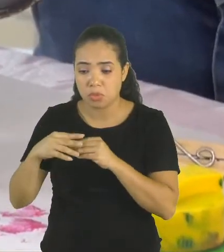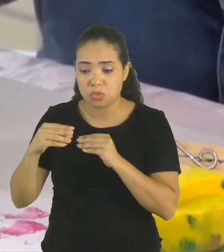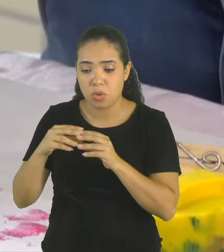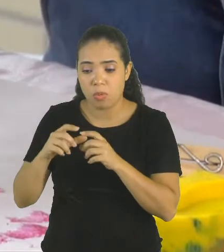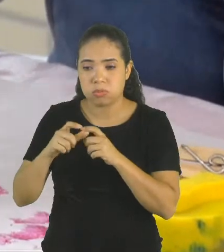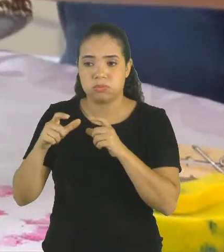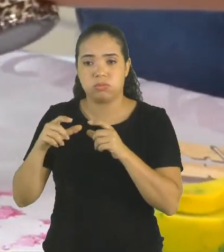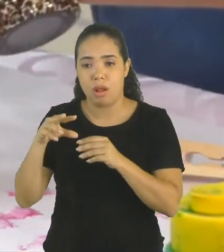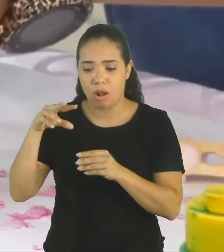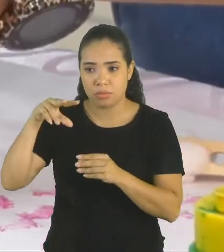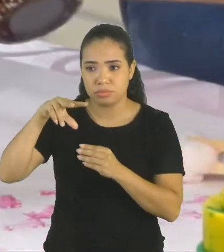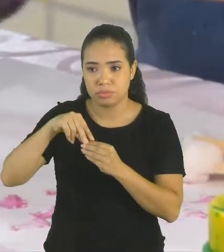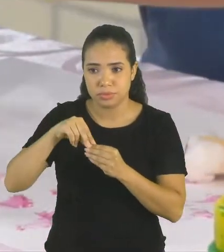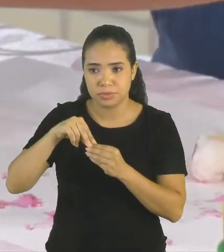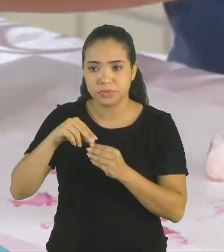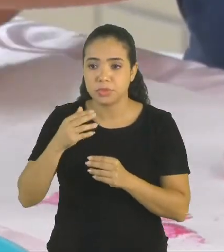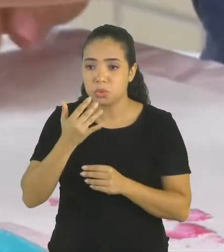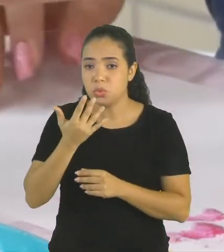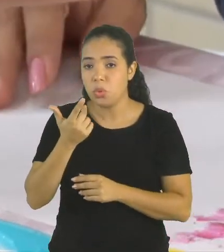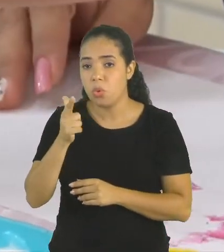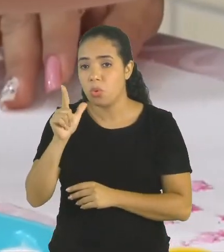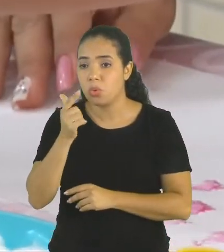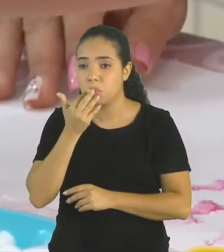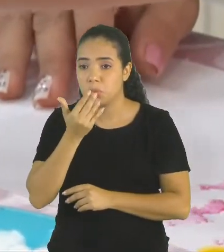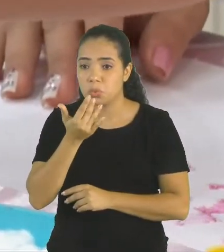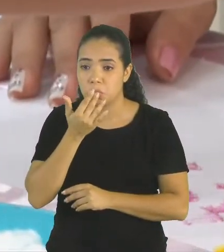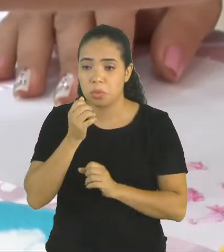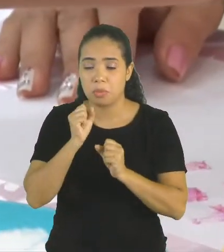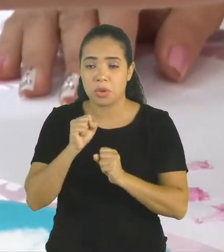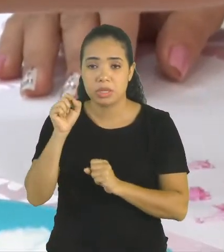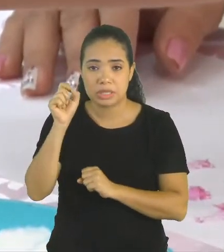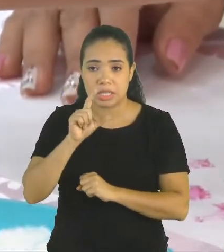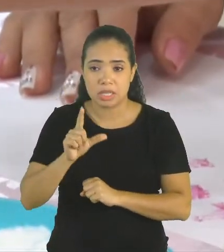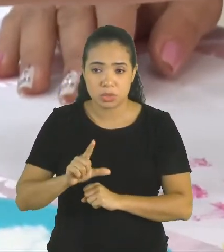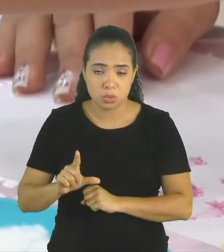E aí, ela pode colocar outra cor também. Pode ser o azul.